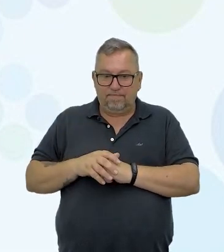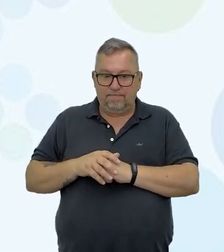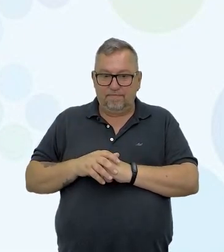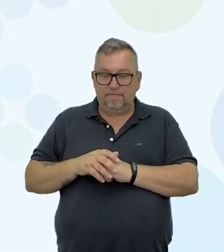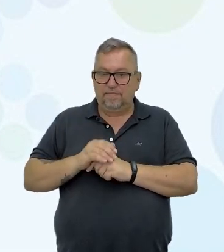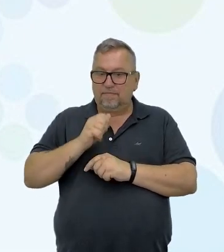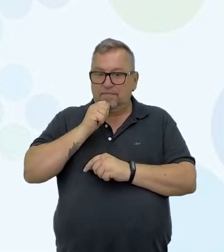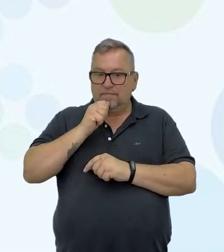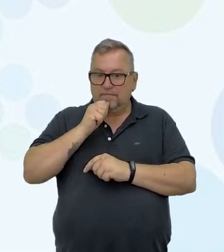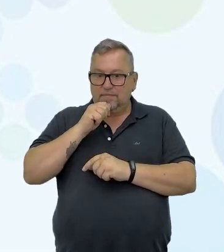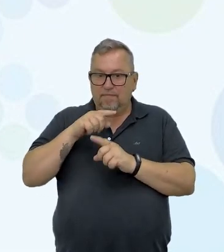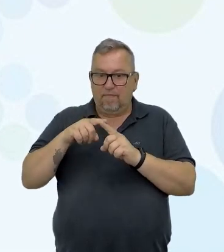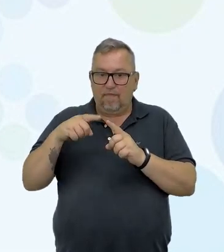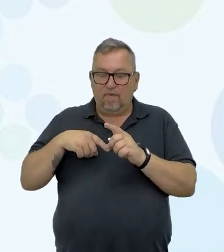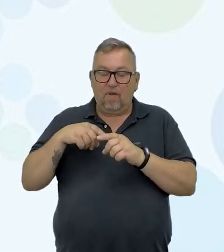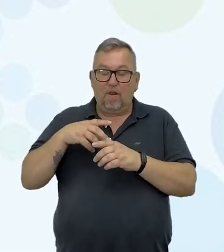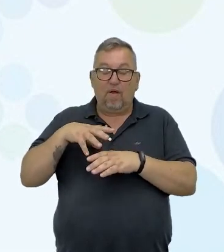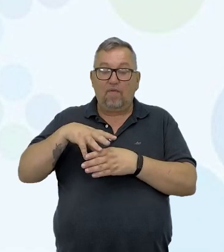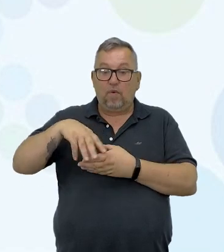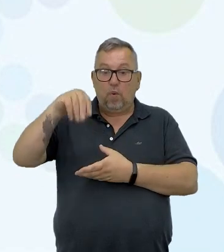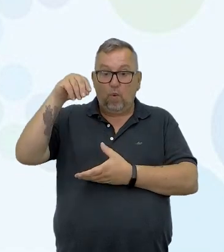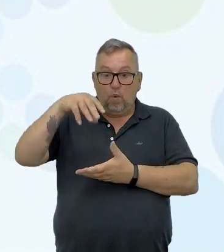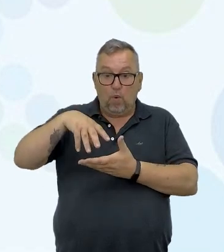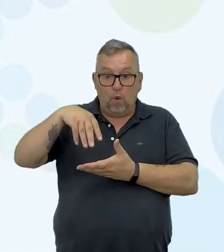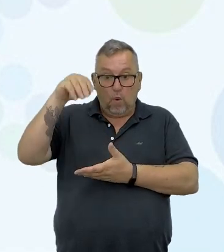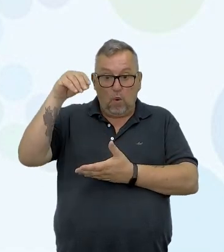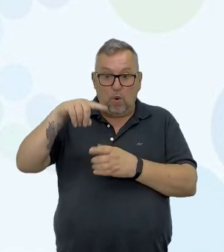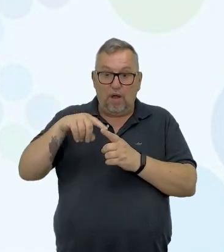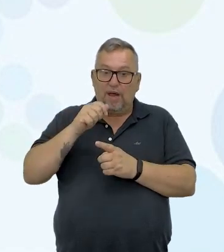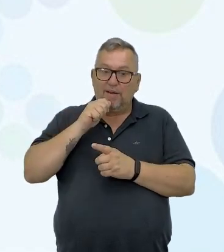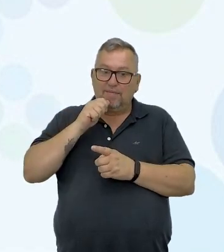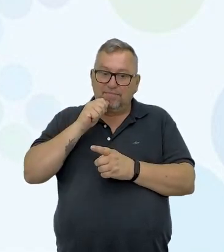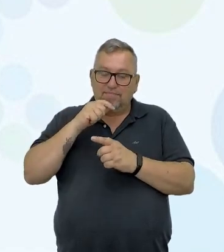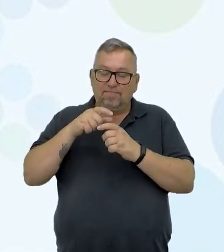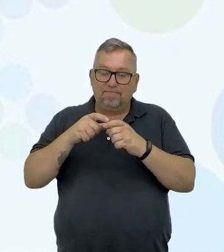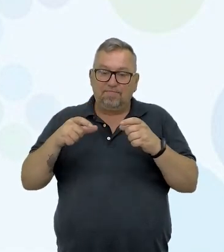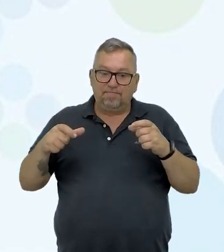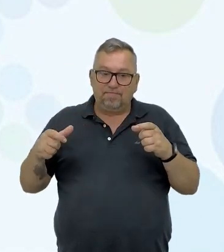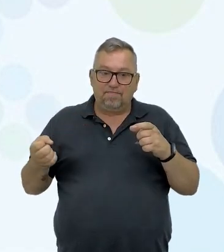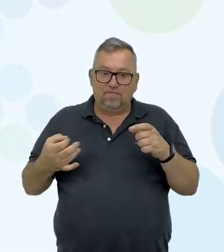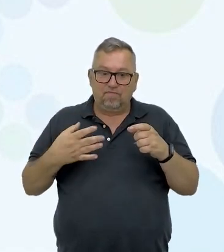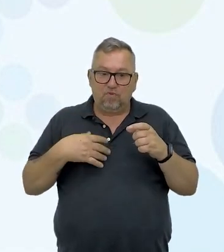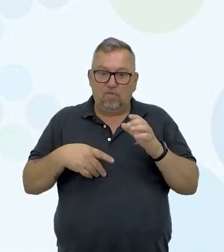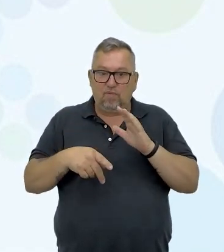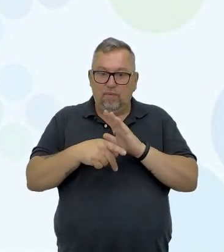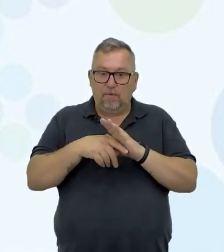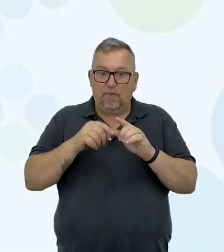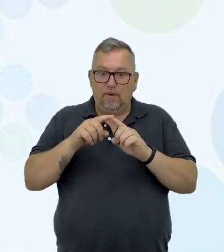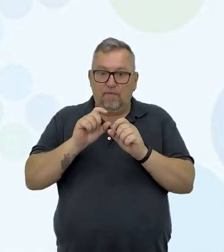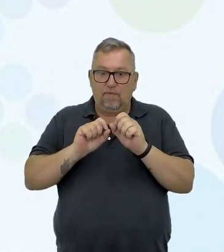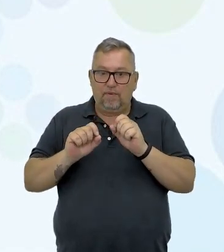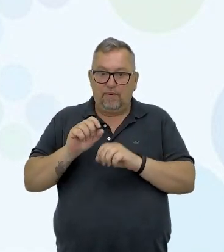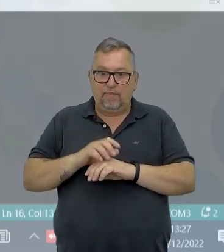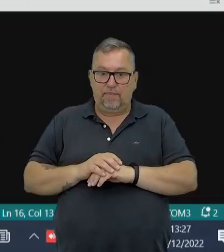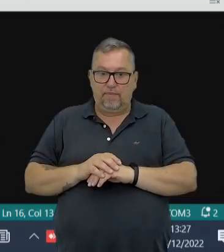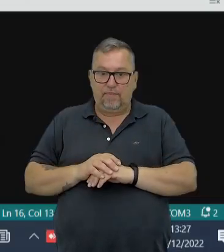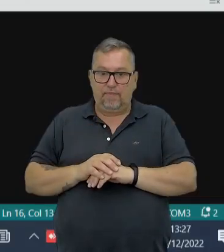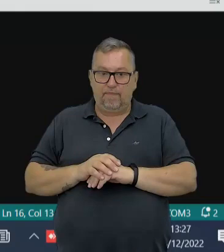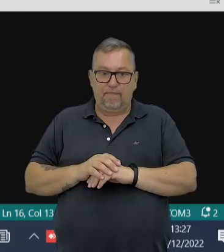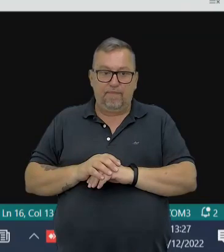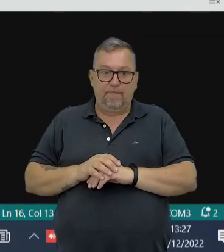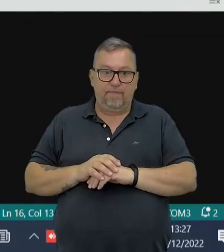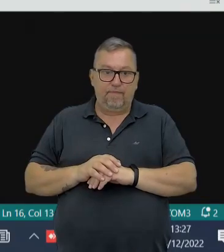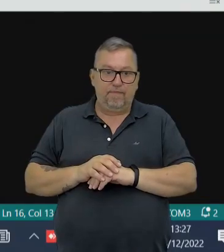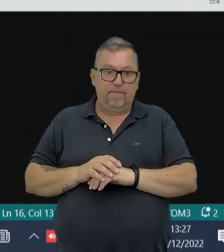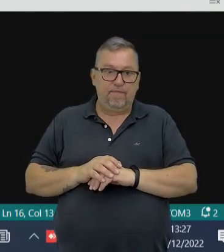Porque eu não fiz o upload ainda. Eu não alimentei a placa com esse novo programa. Então eu vou vir aqui, no canto